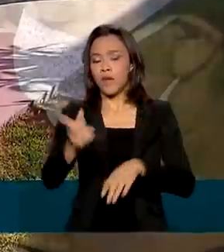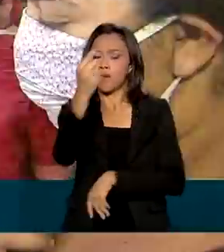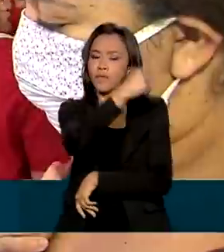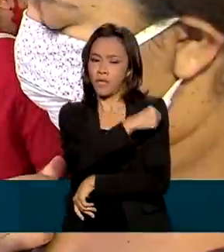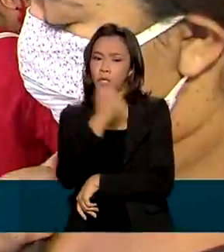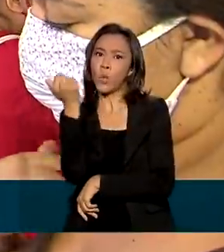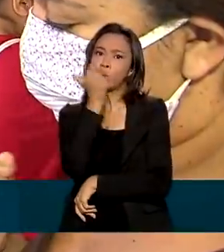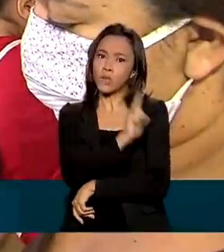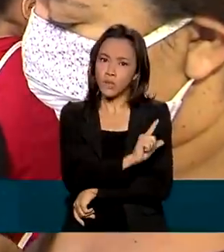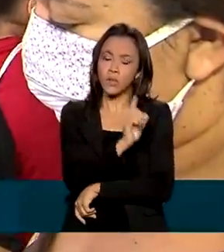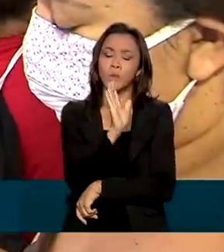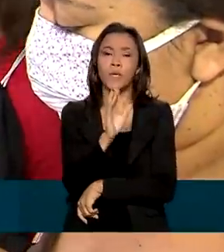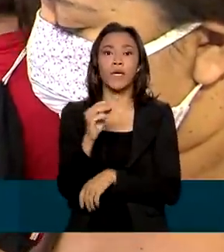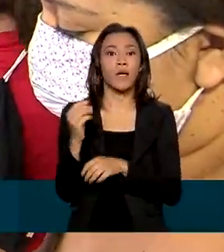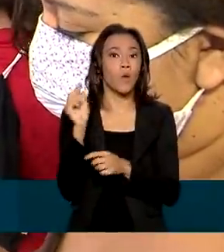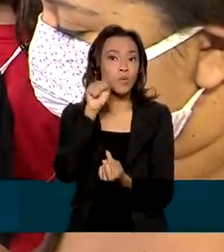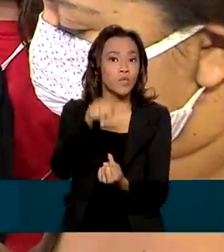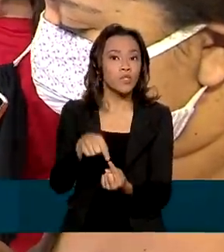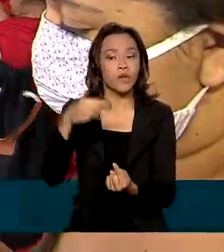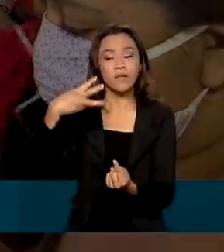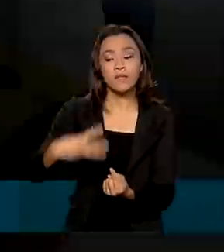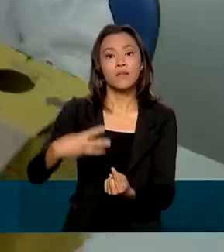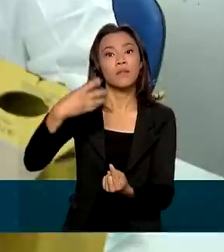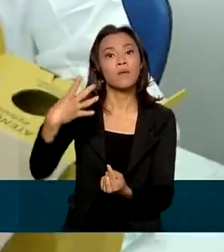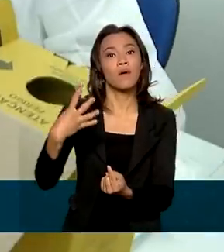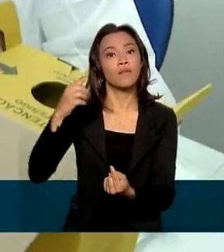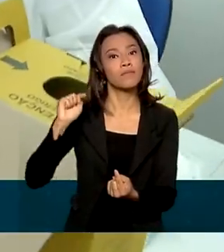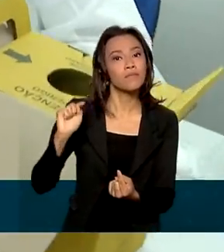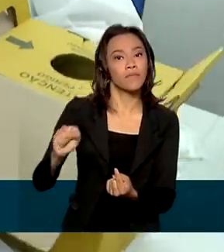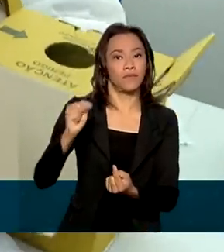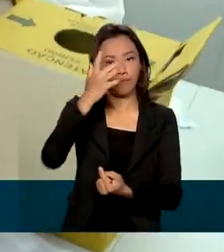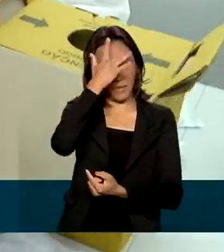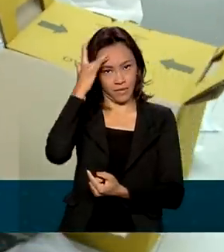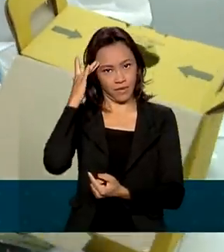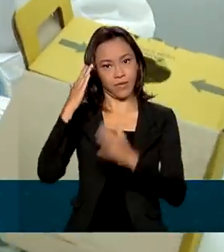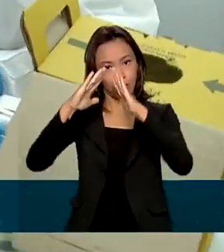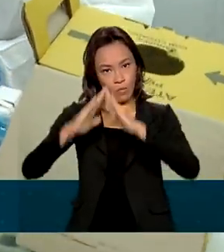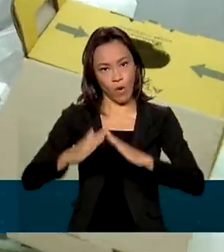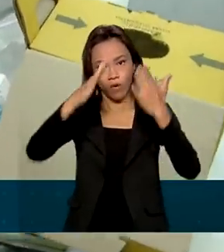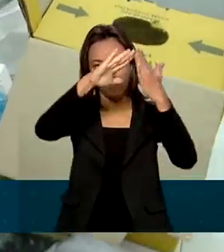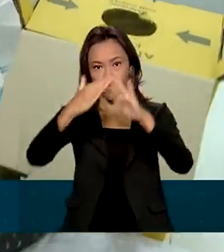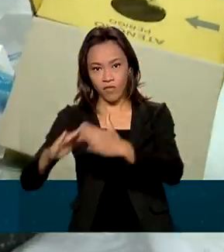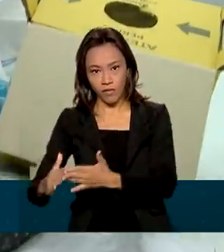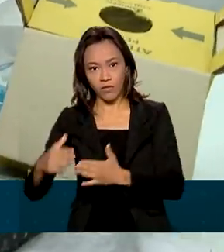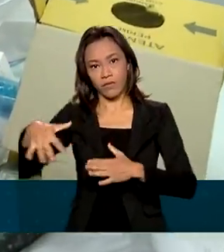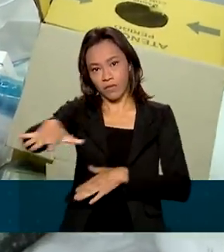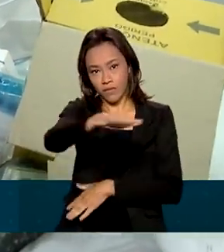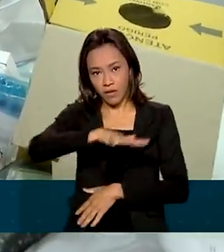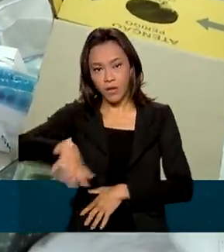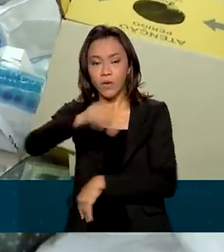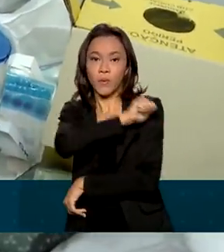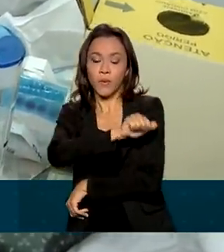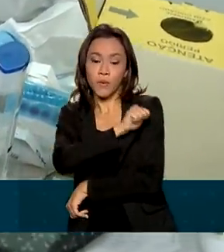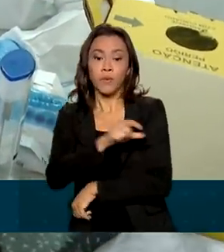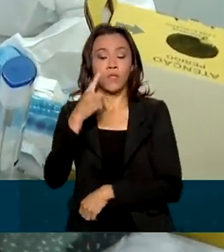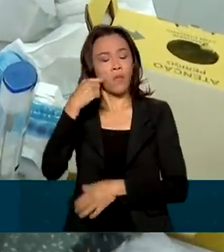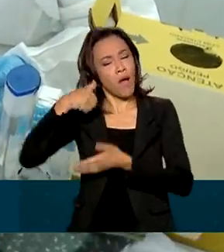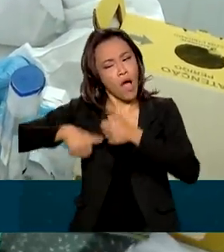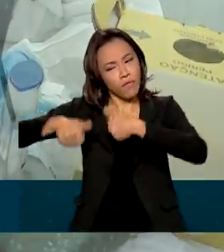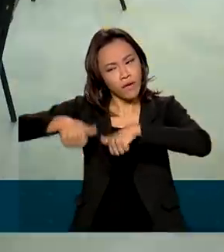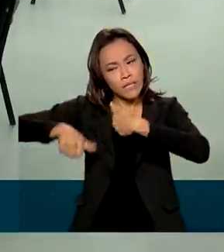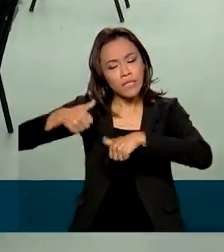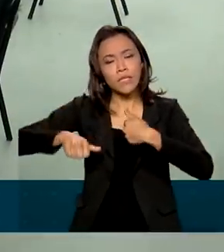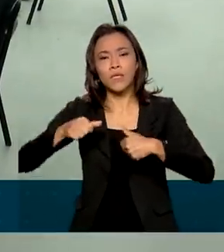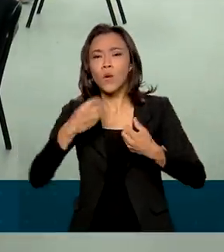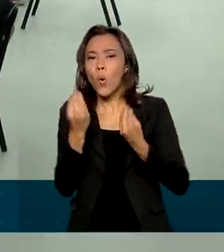que era de imunizar 34 mil moradores da Maré. Os pesquisadores da Fiocruz estão fazendo testes para avaliar a produção de